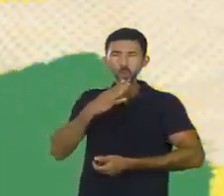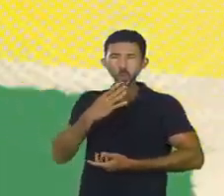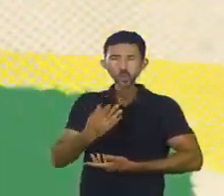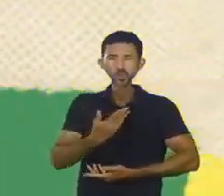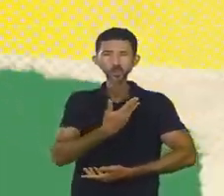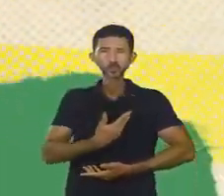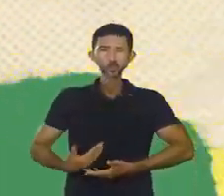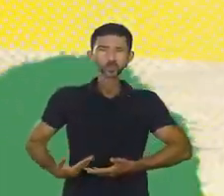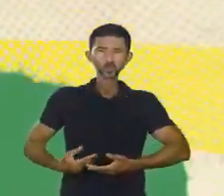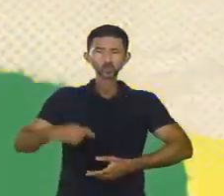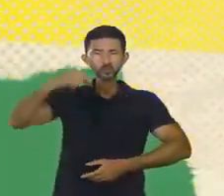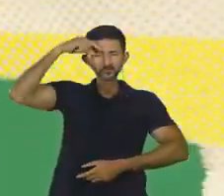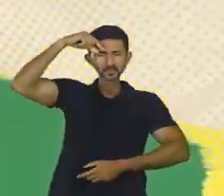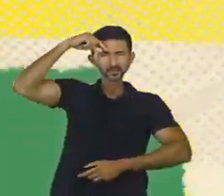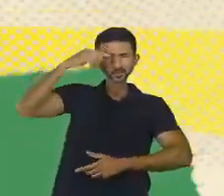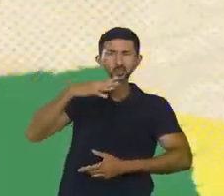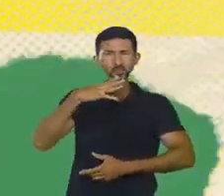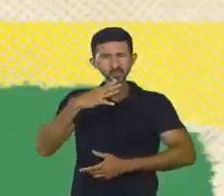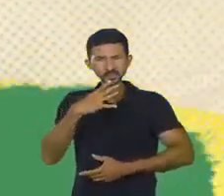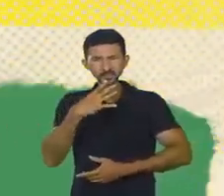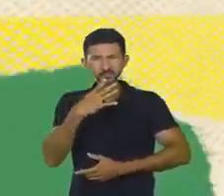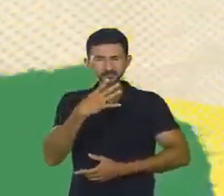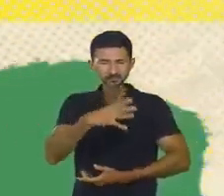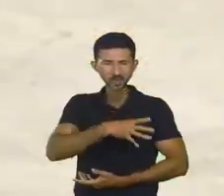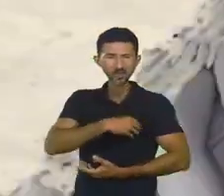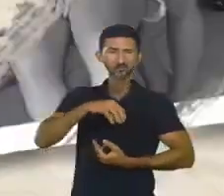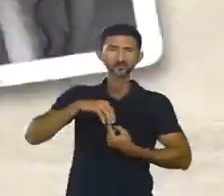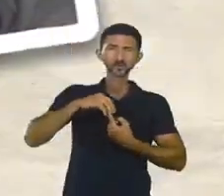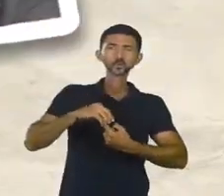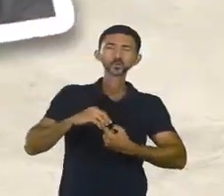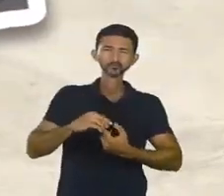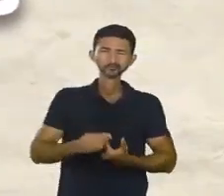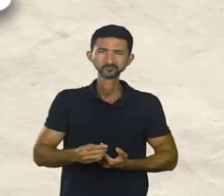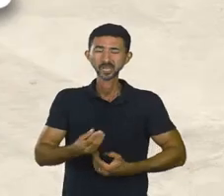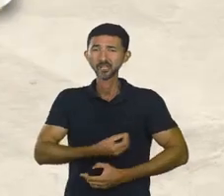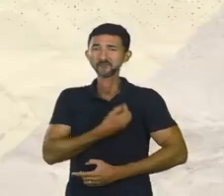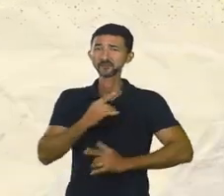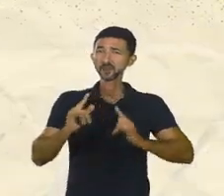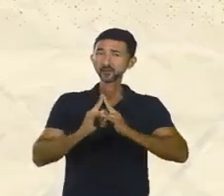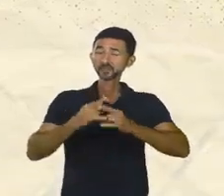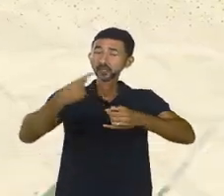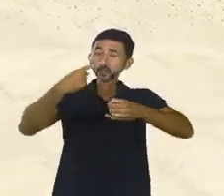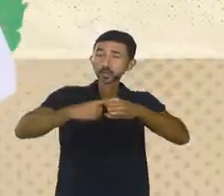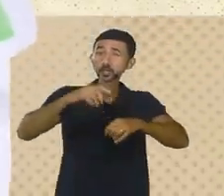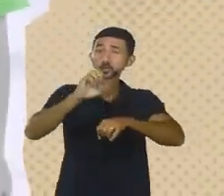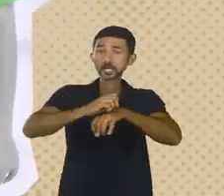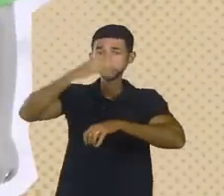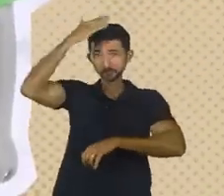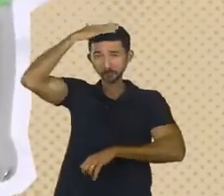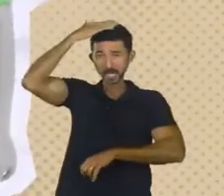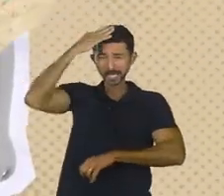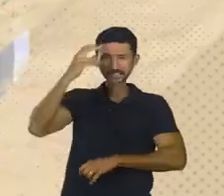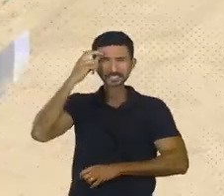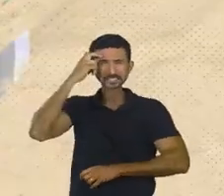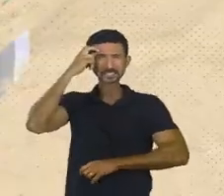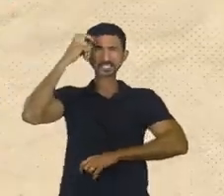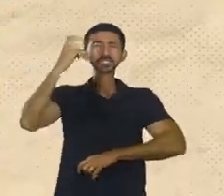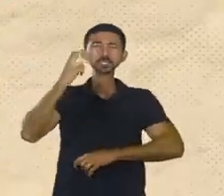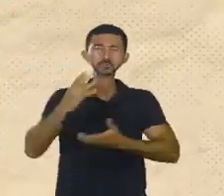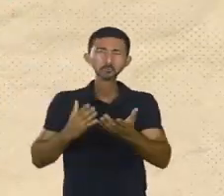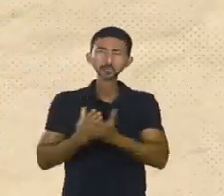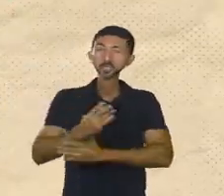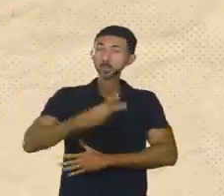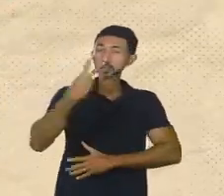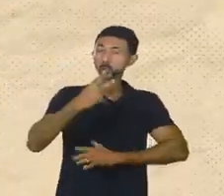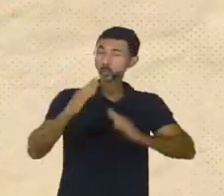Você já ouviu falar no candidato a governador do Pará, Zequinha? Zequinha é o único filho homem de oito irmãs e viveu sua infância no interior do Pará. Sempre foi